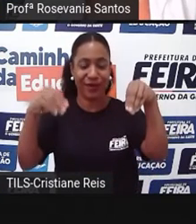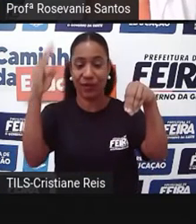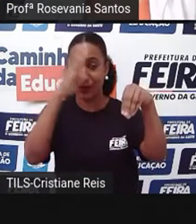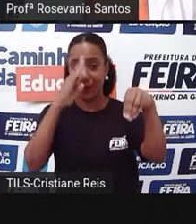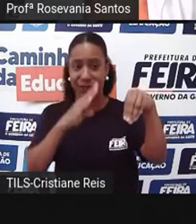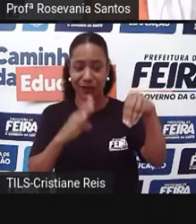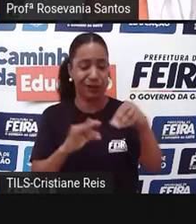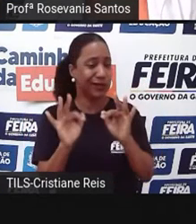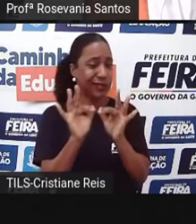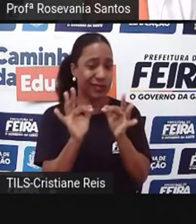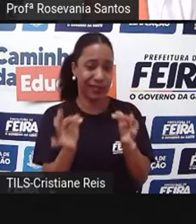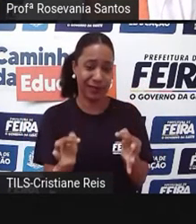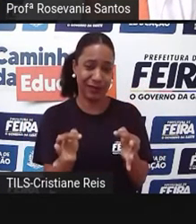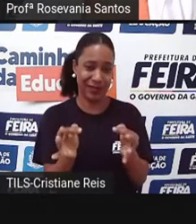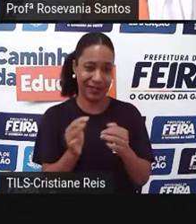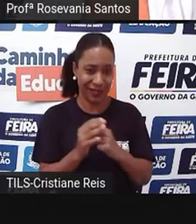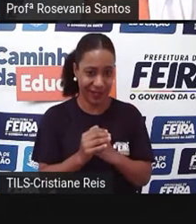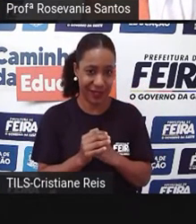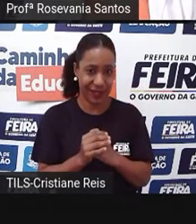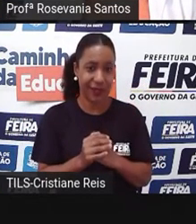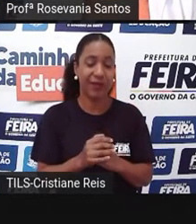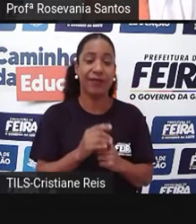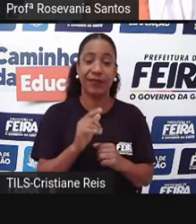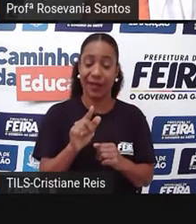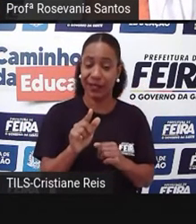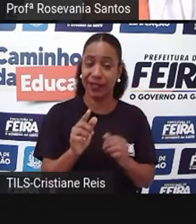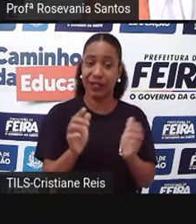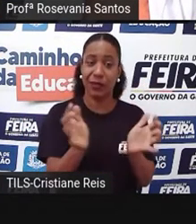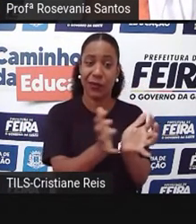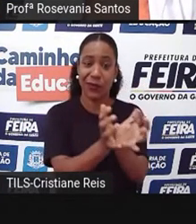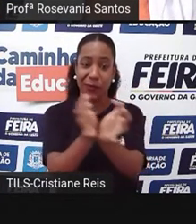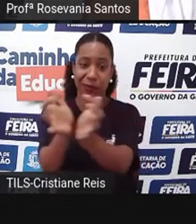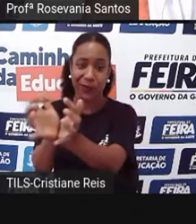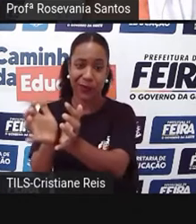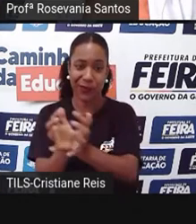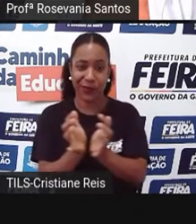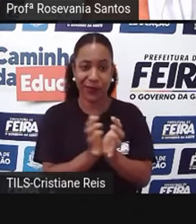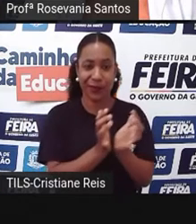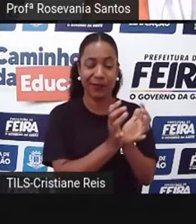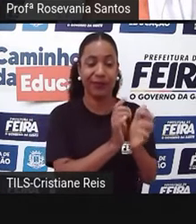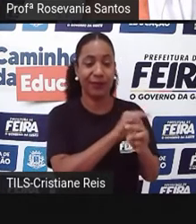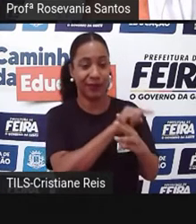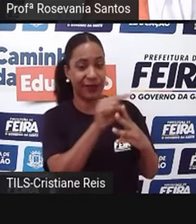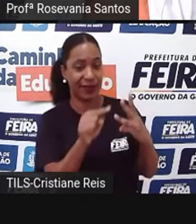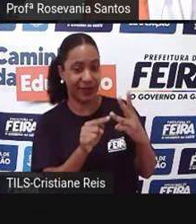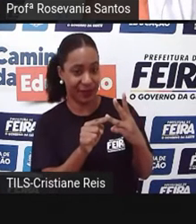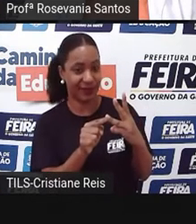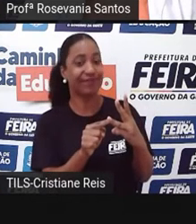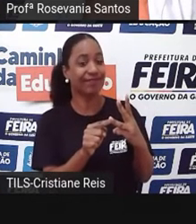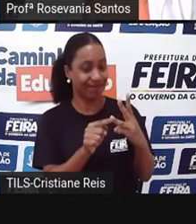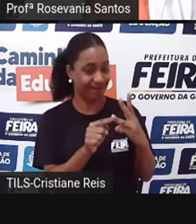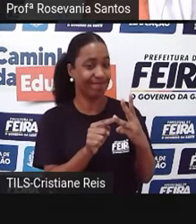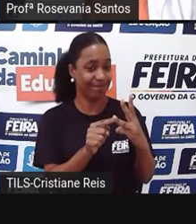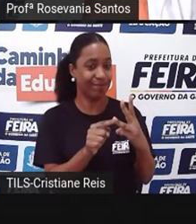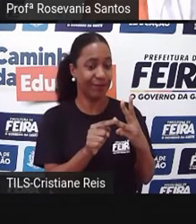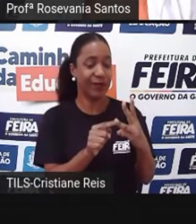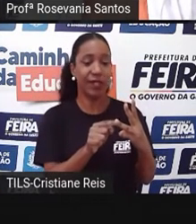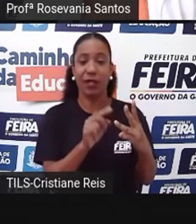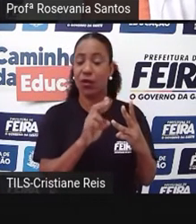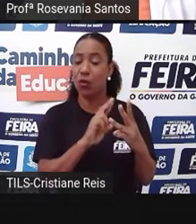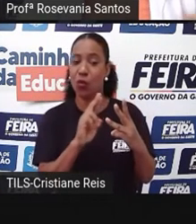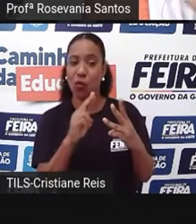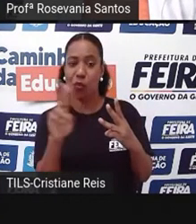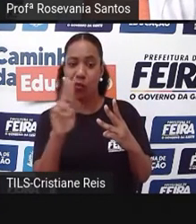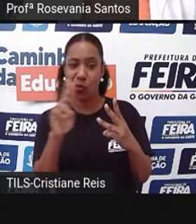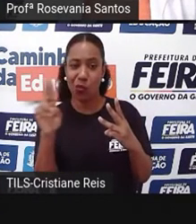preocupar muito, mas ele classificou três tipos específicos, né, mesmo dando outros nomes,